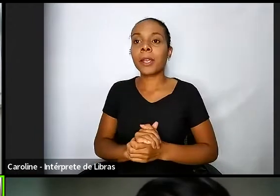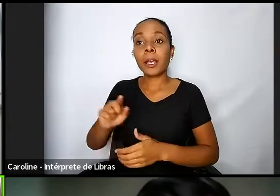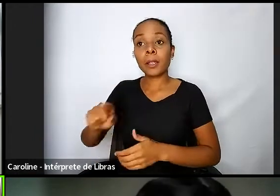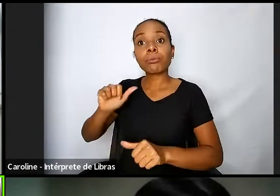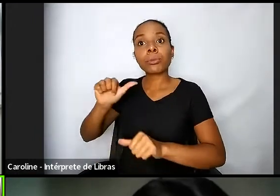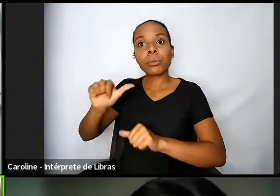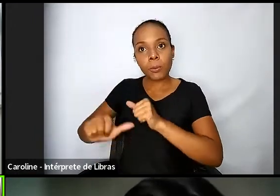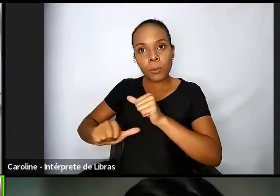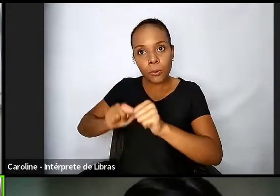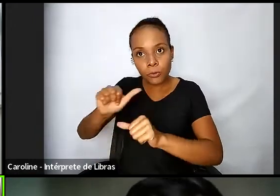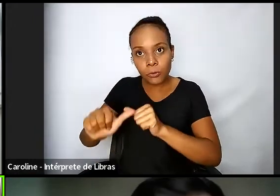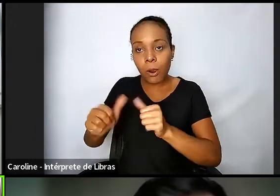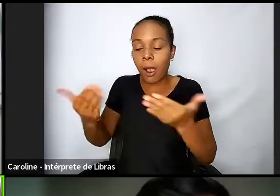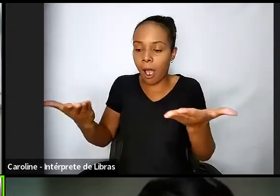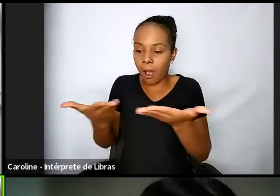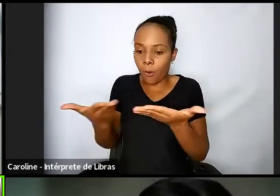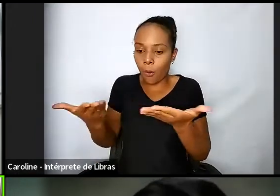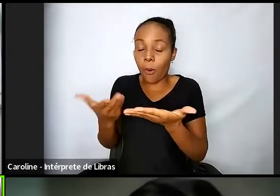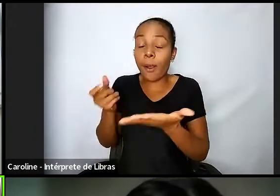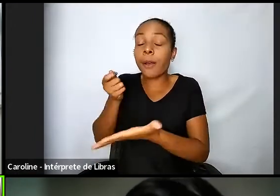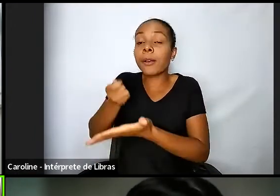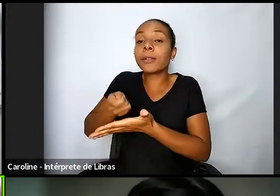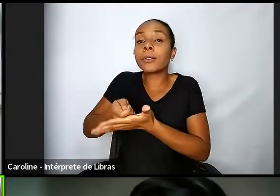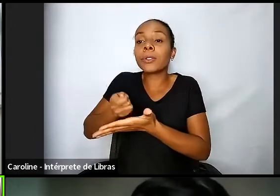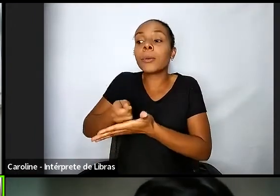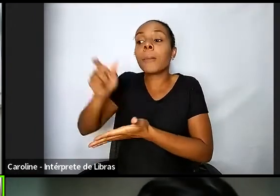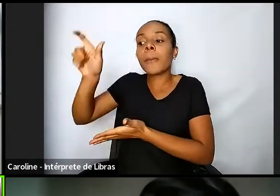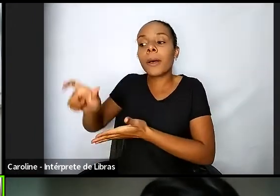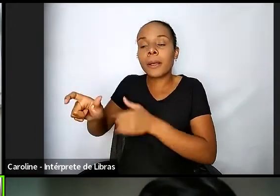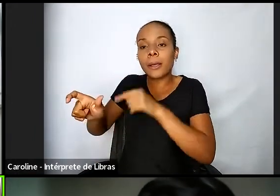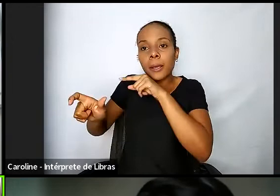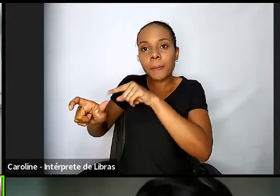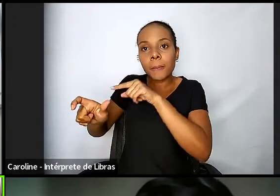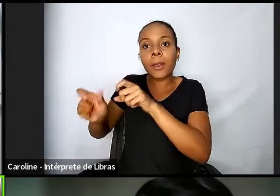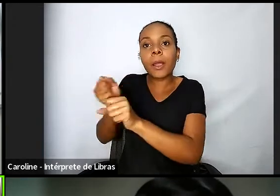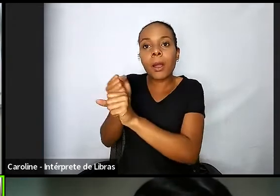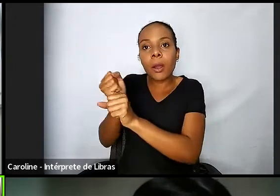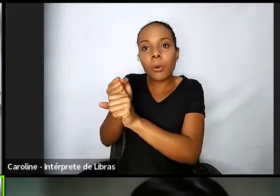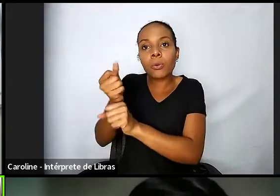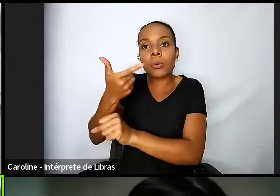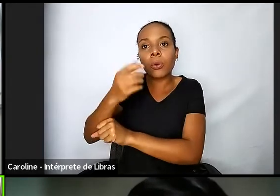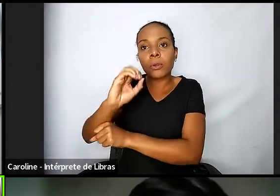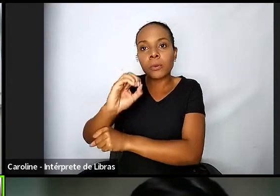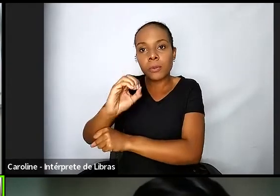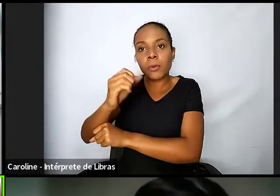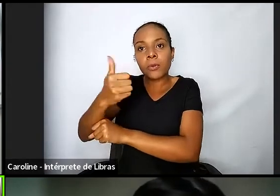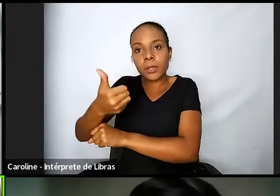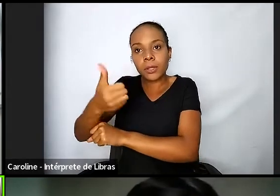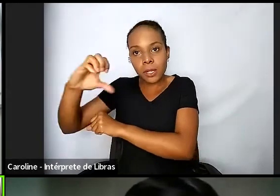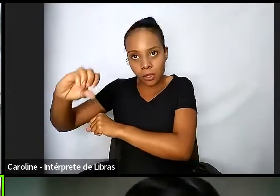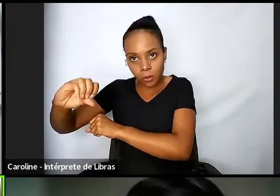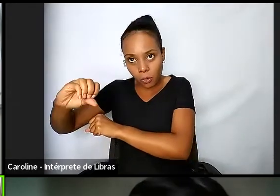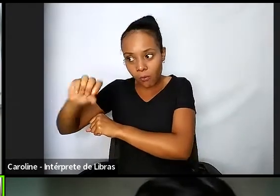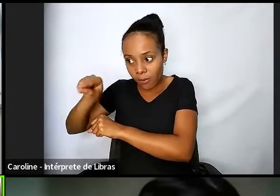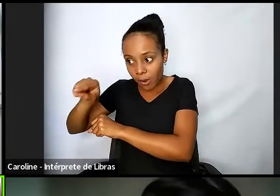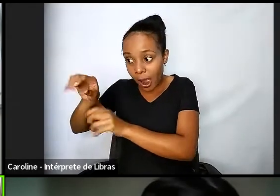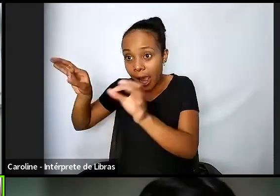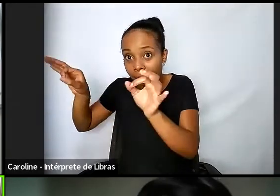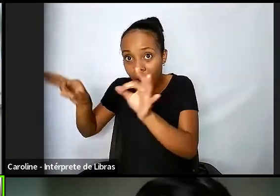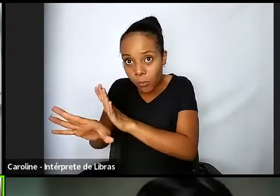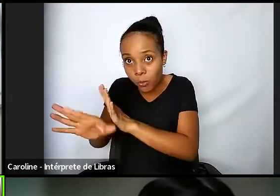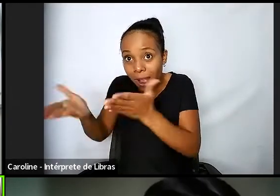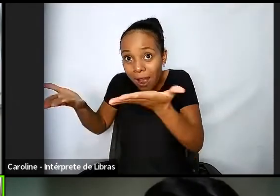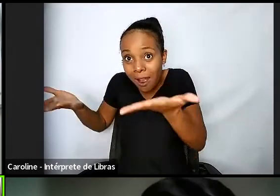apenas para quem está completando naquele ano 19 anos acabou de completar 19 anos